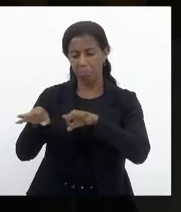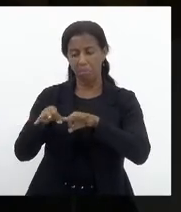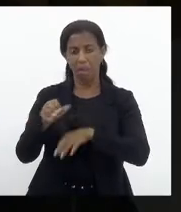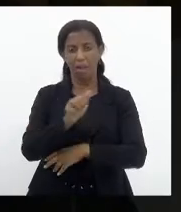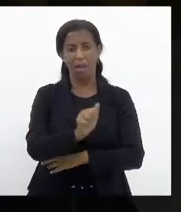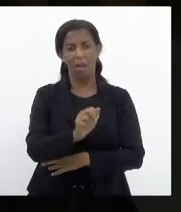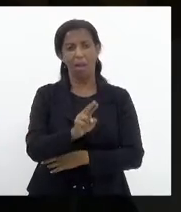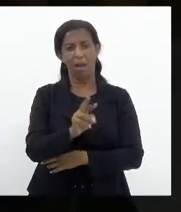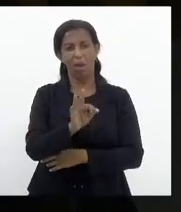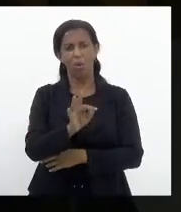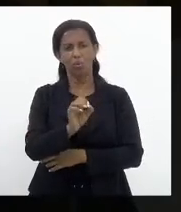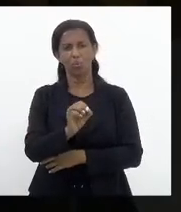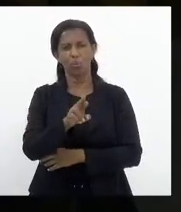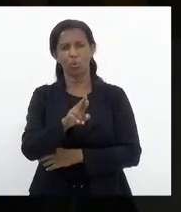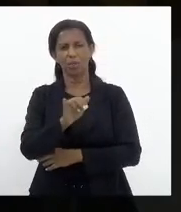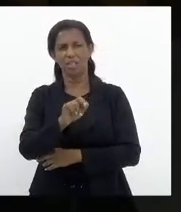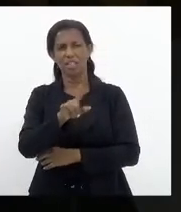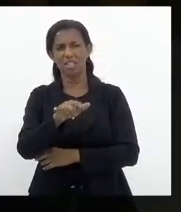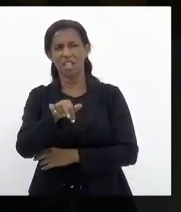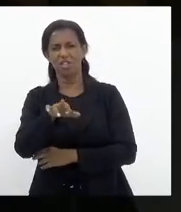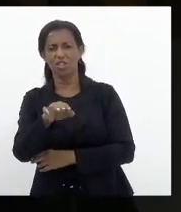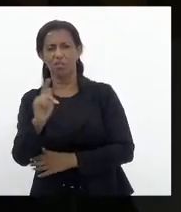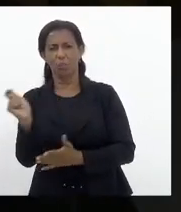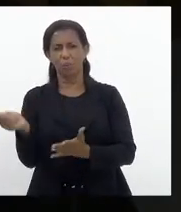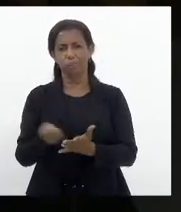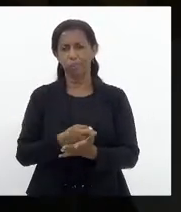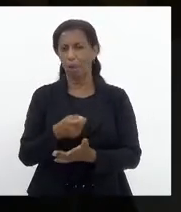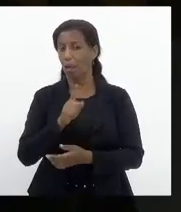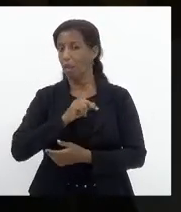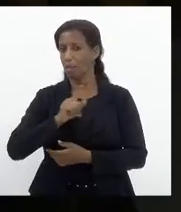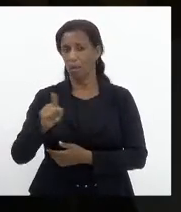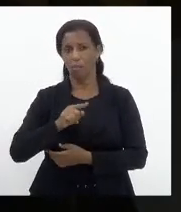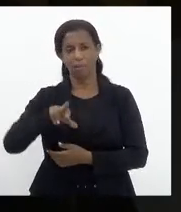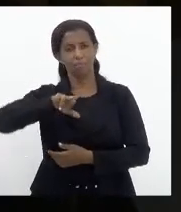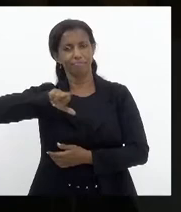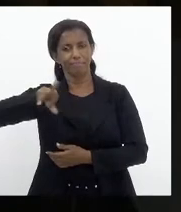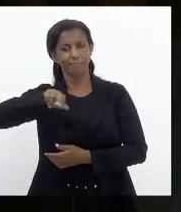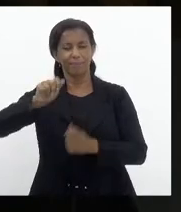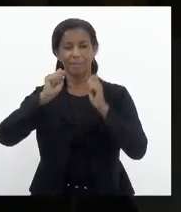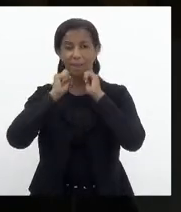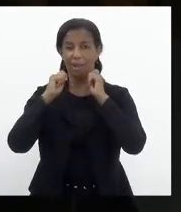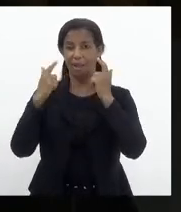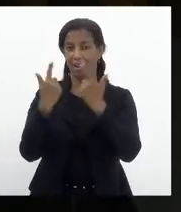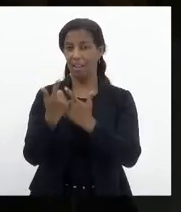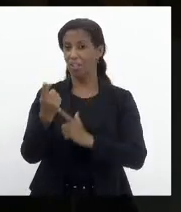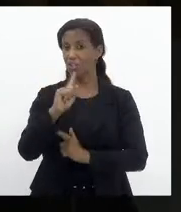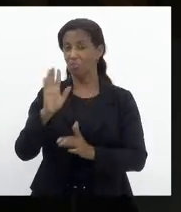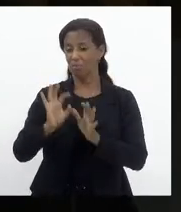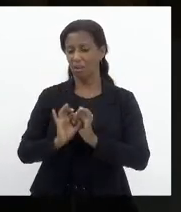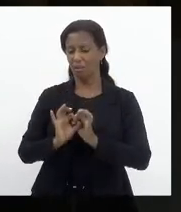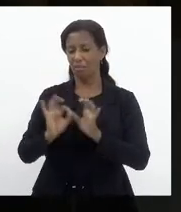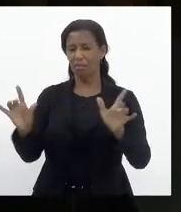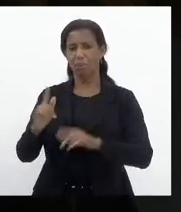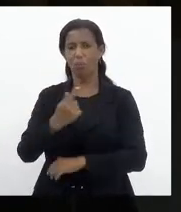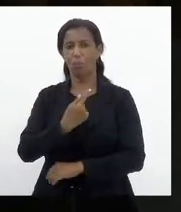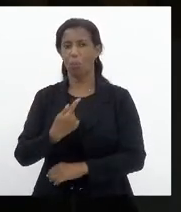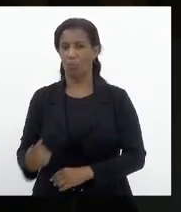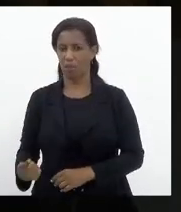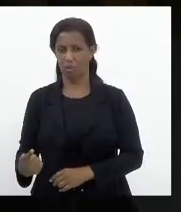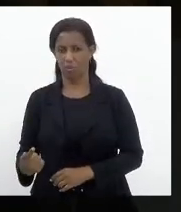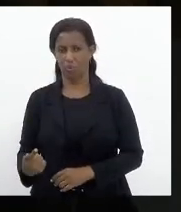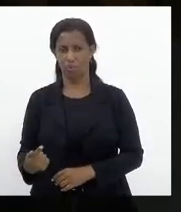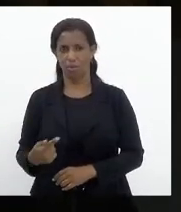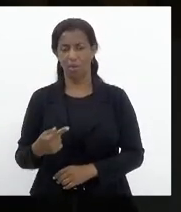autorizativo, não é um projeto autorizativo. O Parlamento não está autorizando ao governador, é um